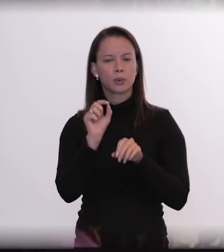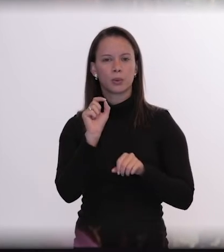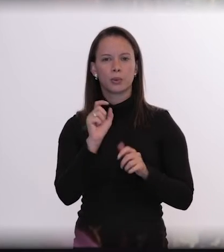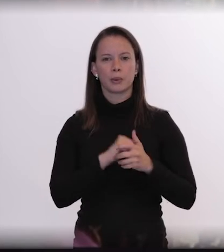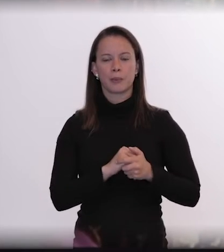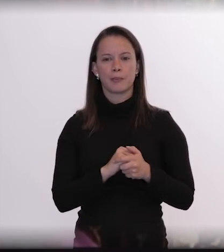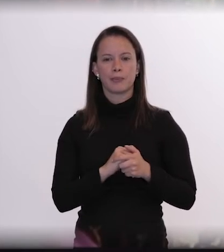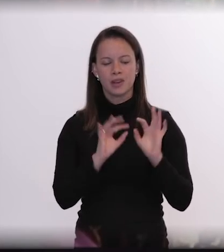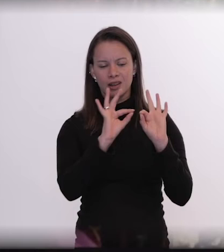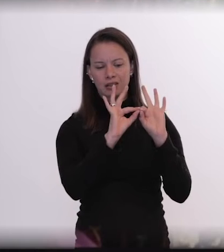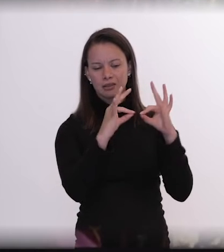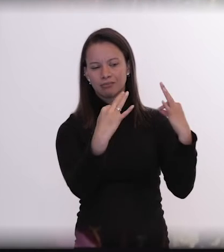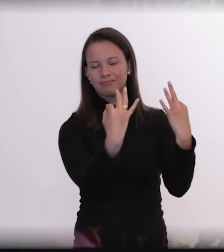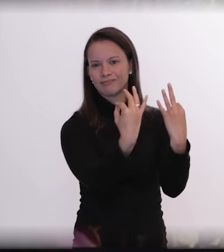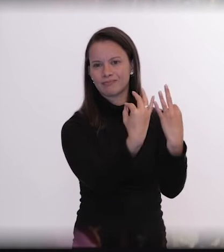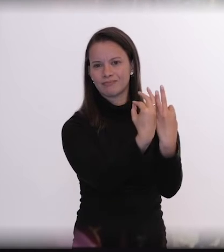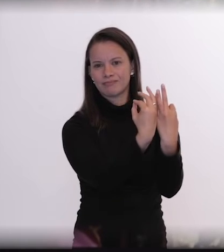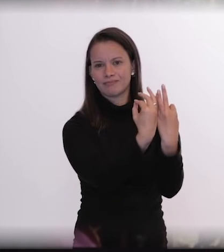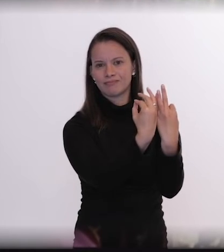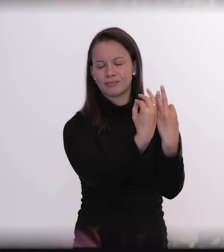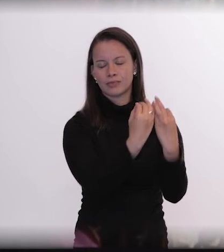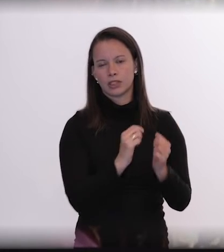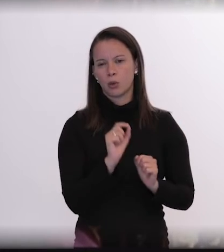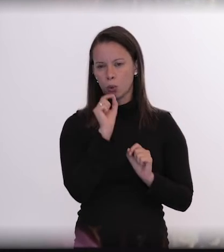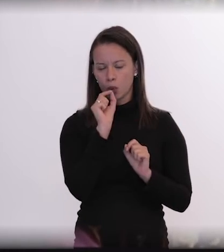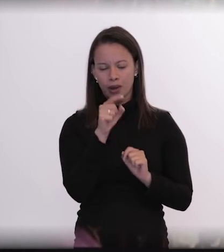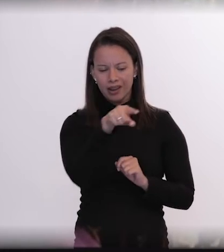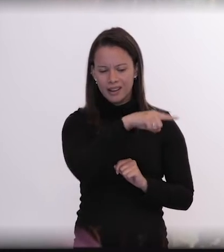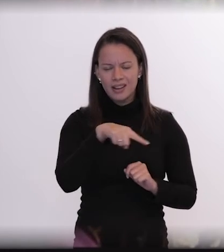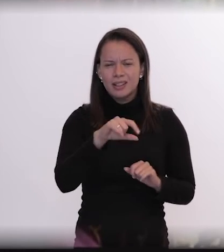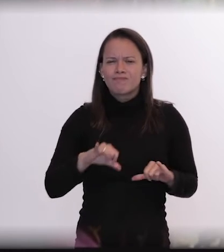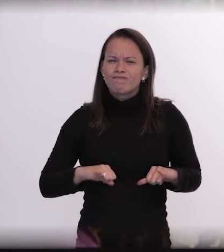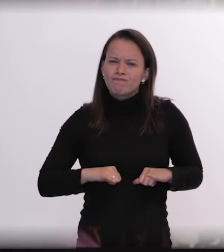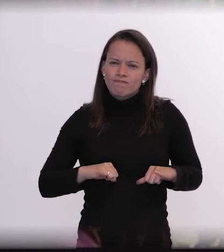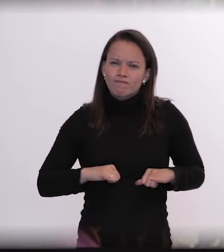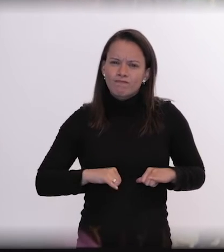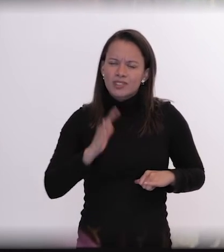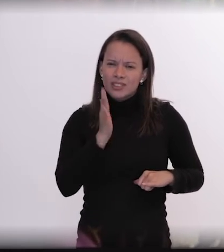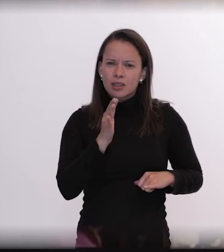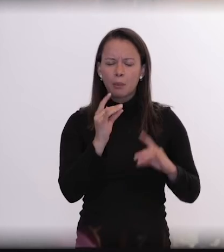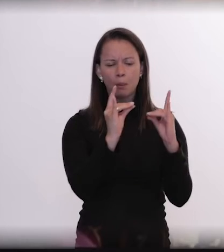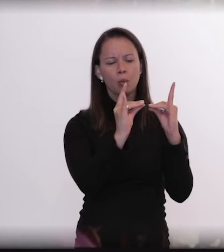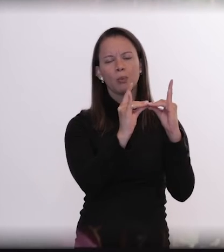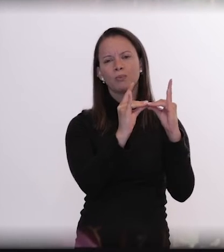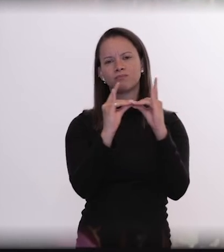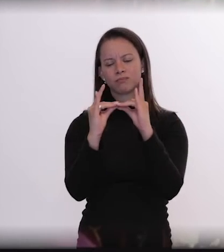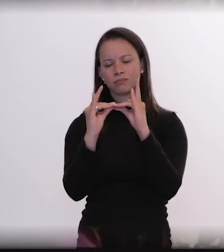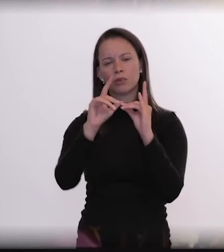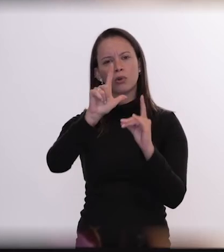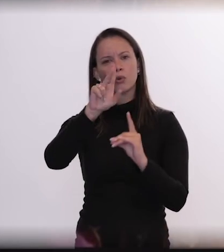é contra as famílias aqueles que além de lidar com a dor de perder imagina a dor